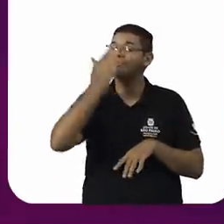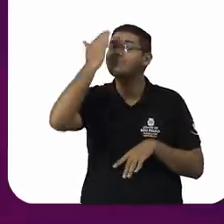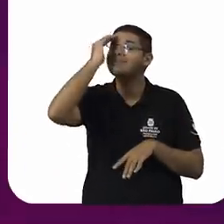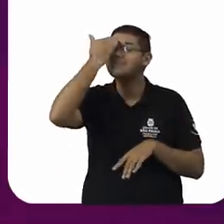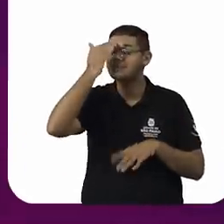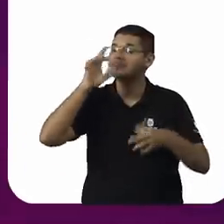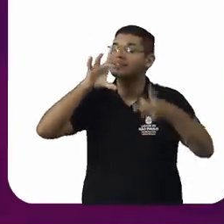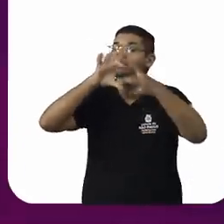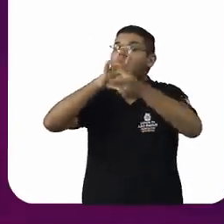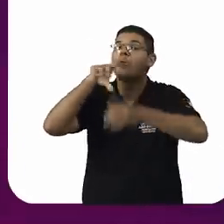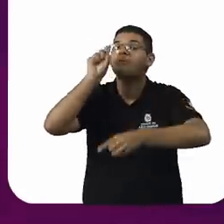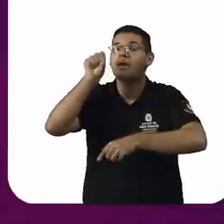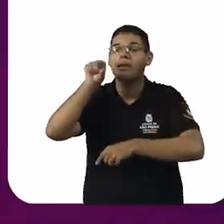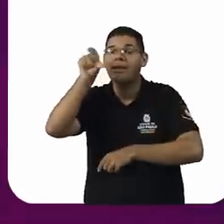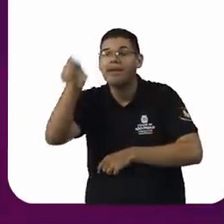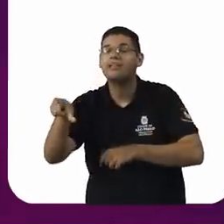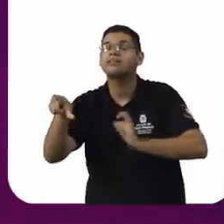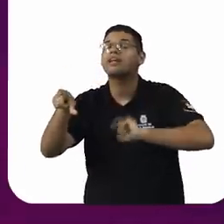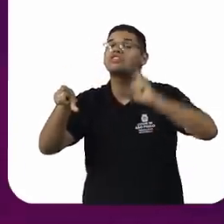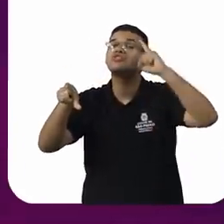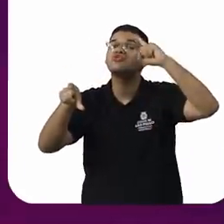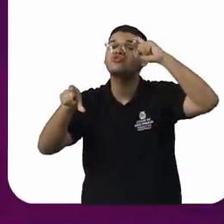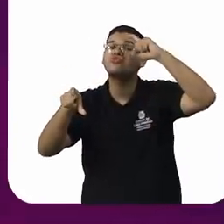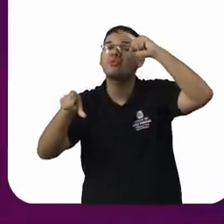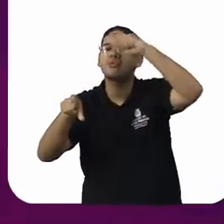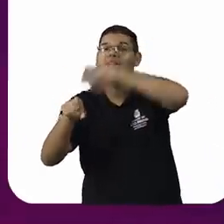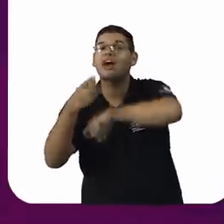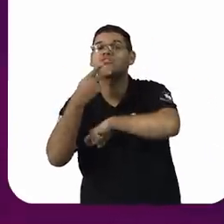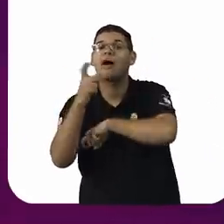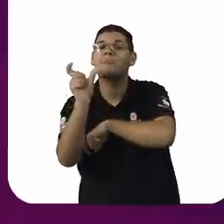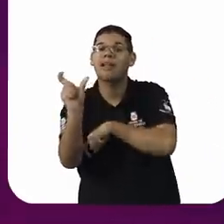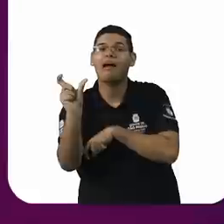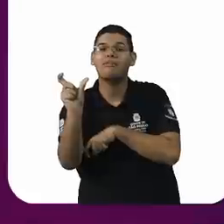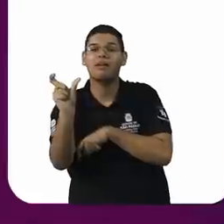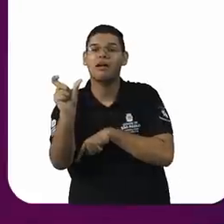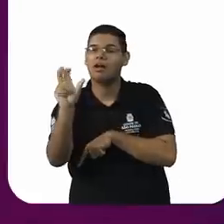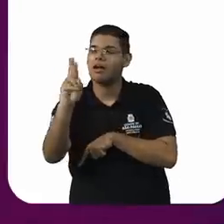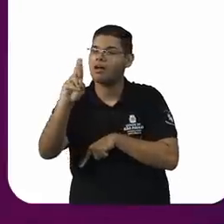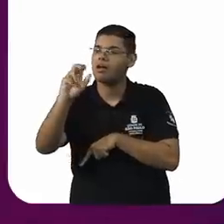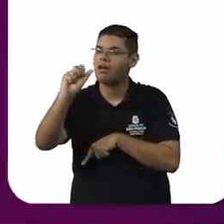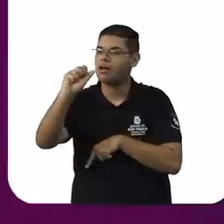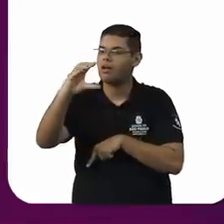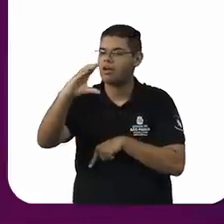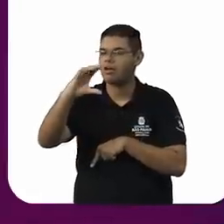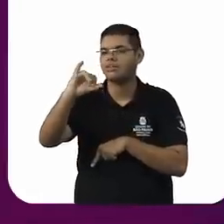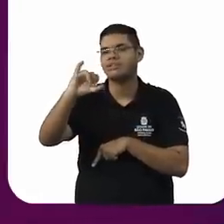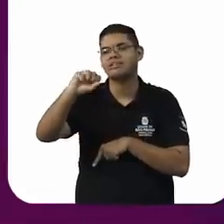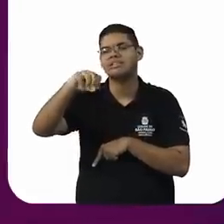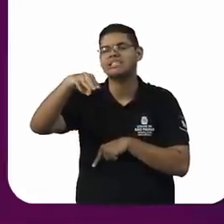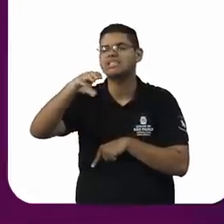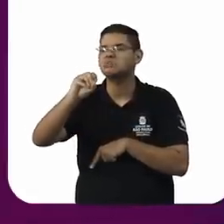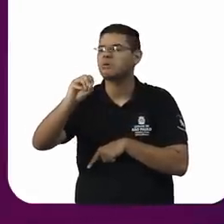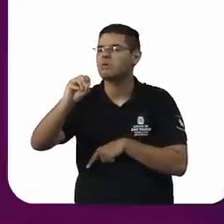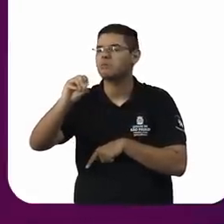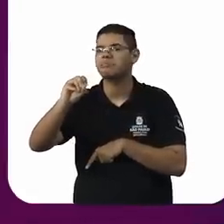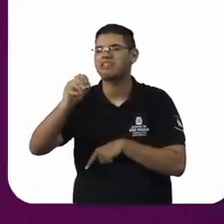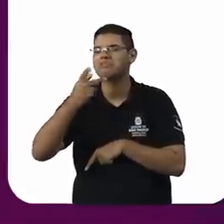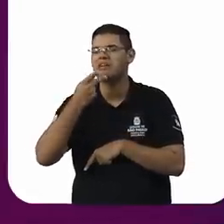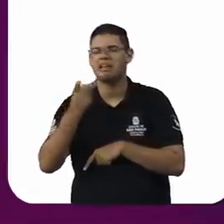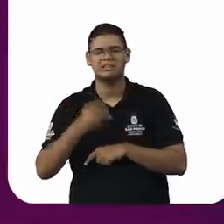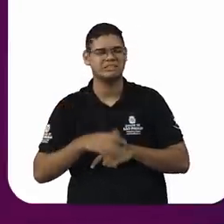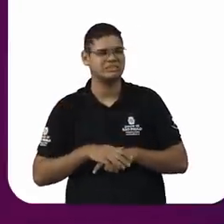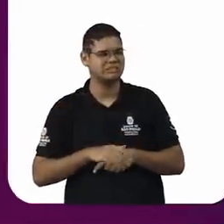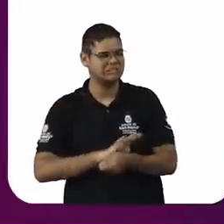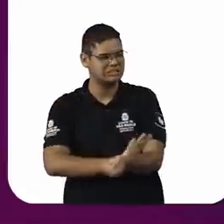veja, as pessoas têm dificuldade para falar a palavra racismo, elas engasgam, elas têm racismo, elas,